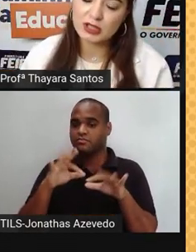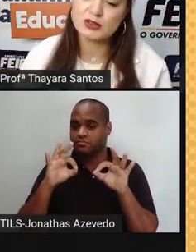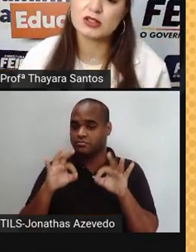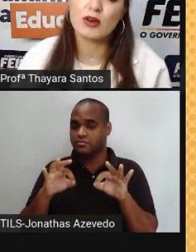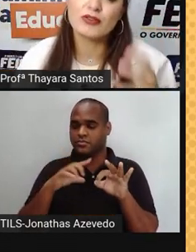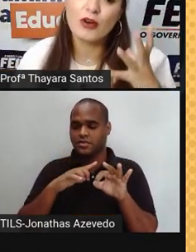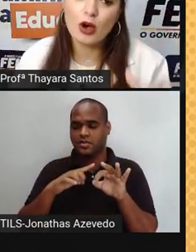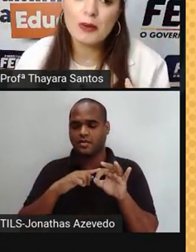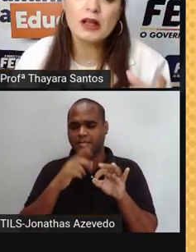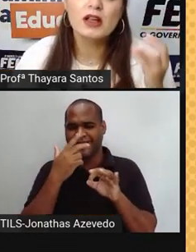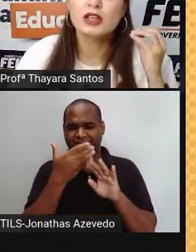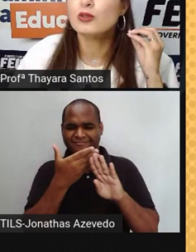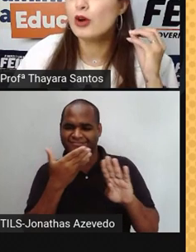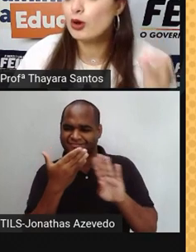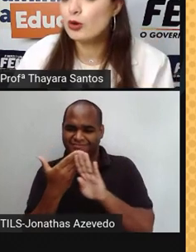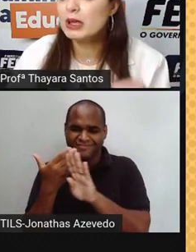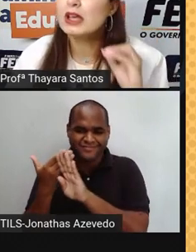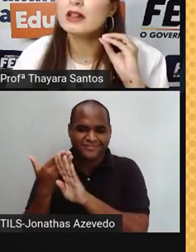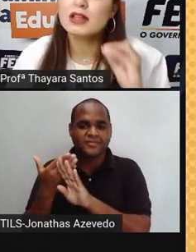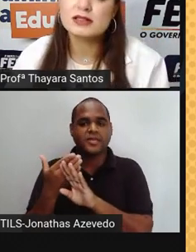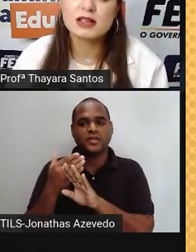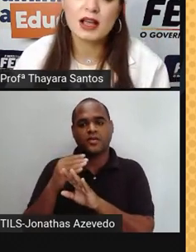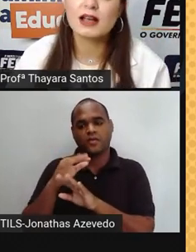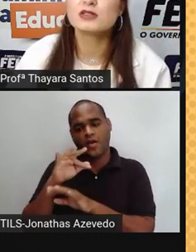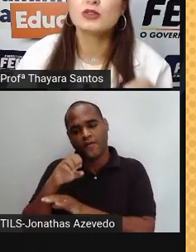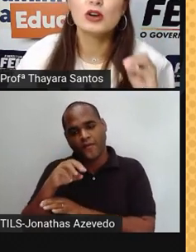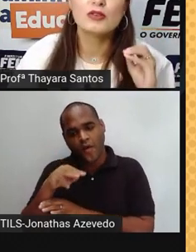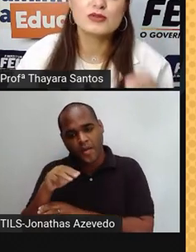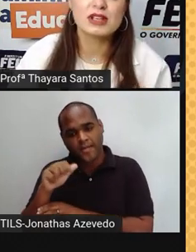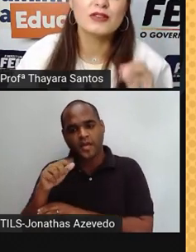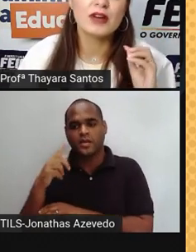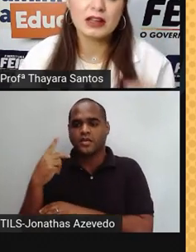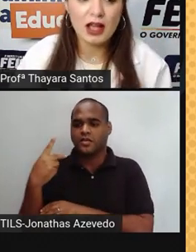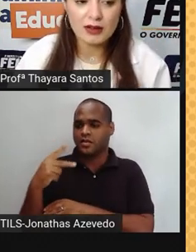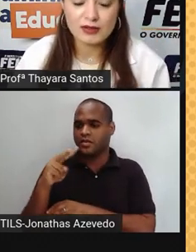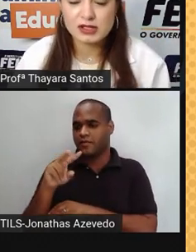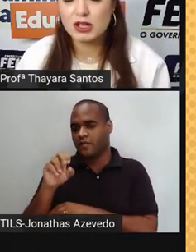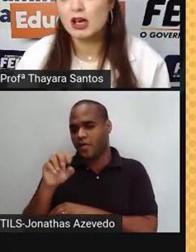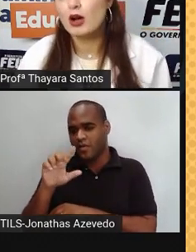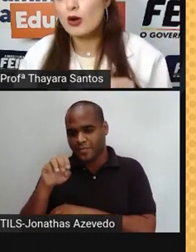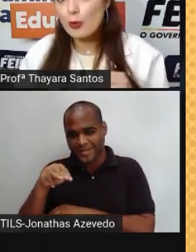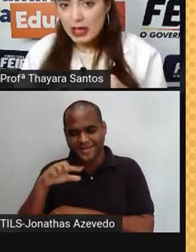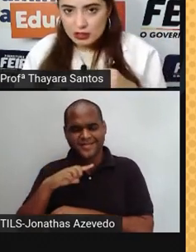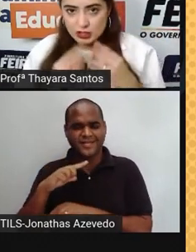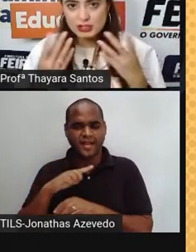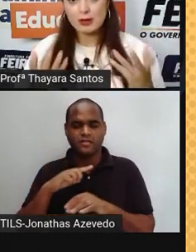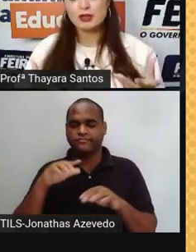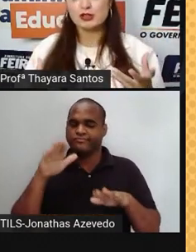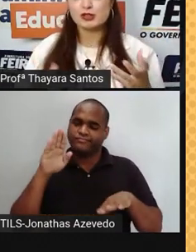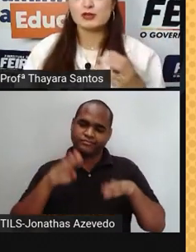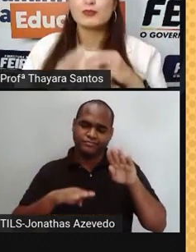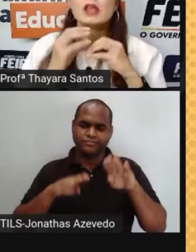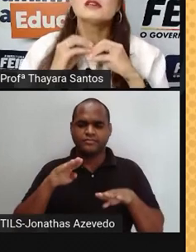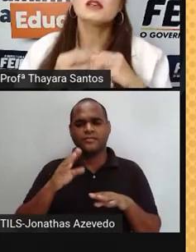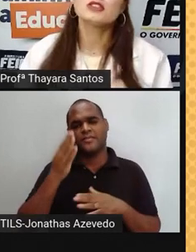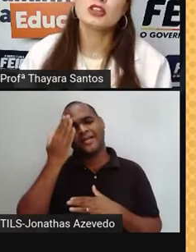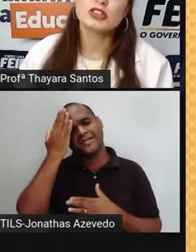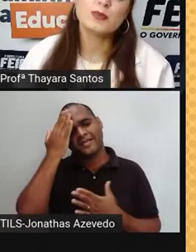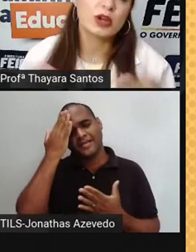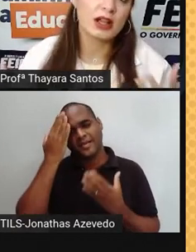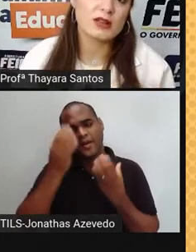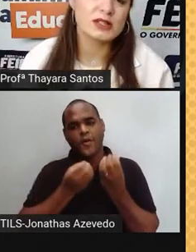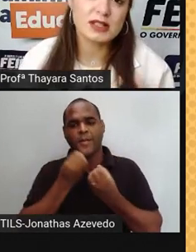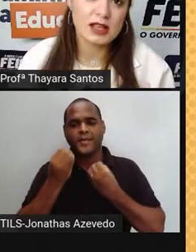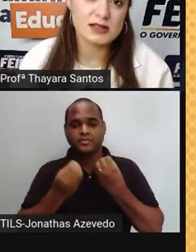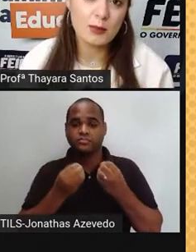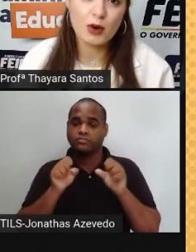afastados. Então, a forma e o volume, nesse caso, vão ser variáveis. Como é que a gente sabe disso? Se a gente,